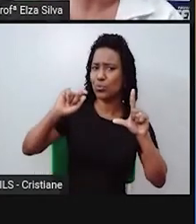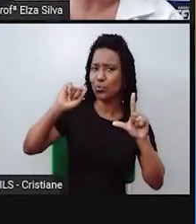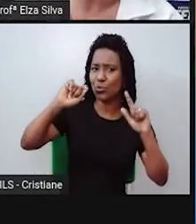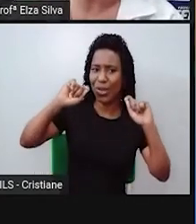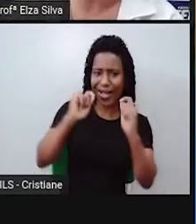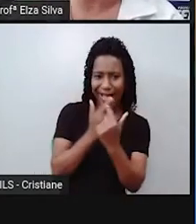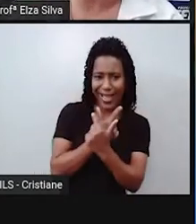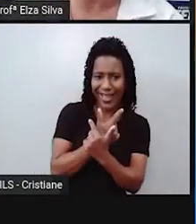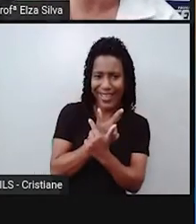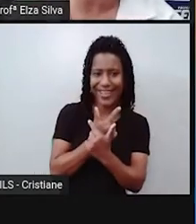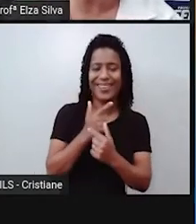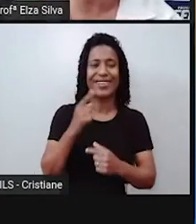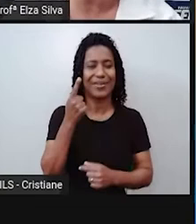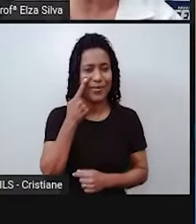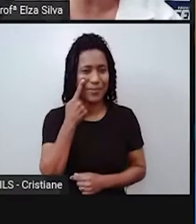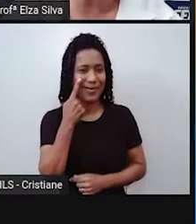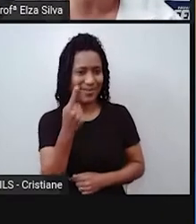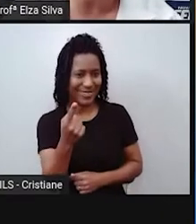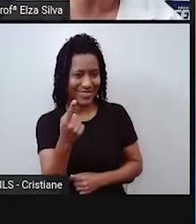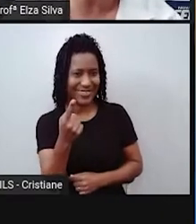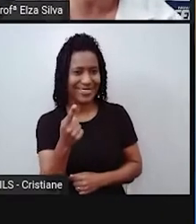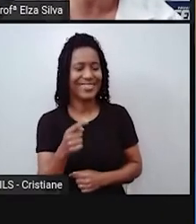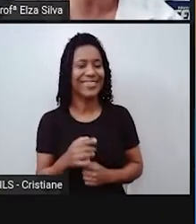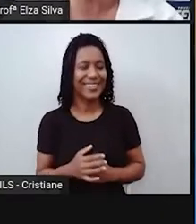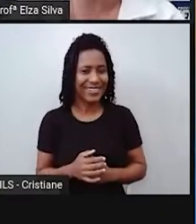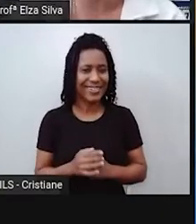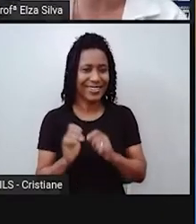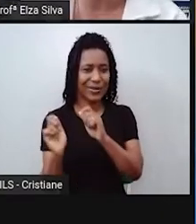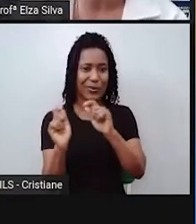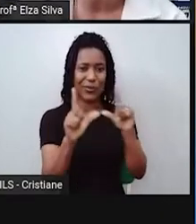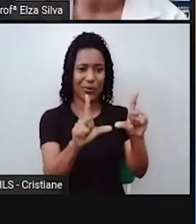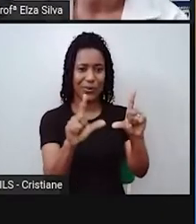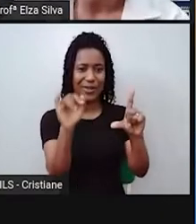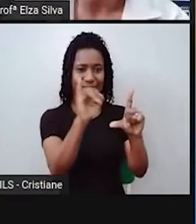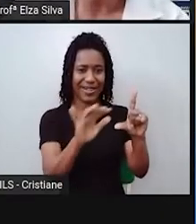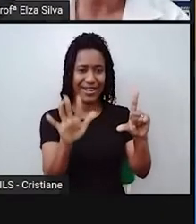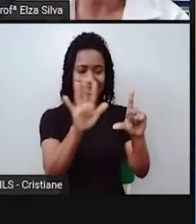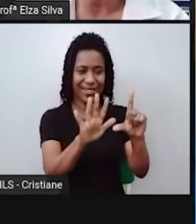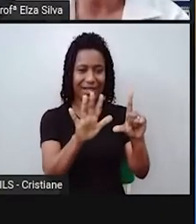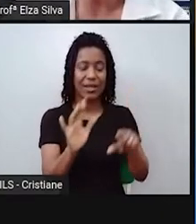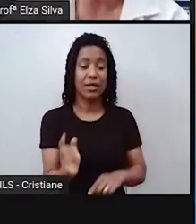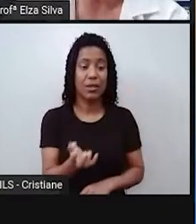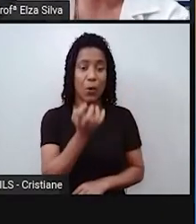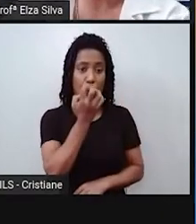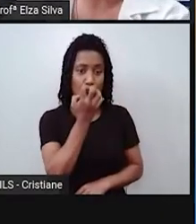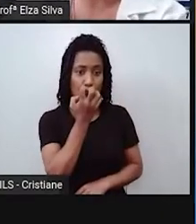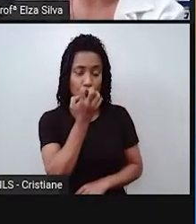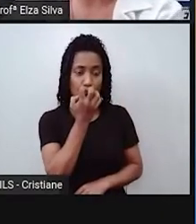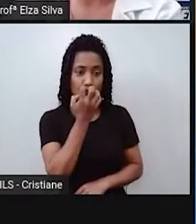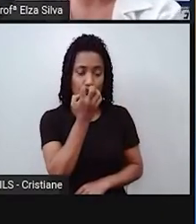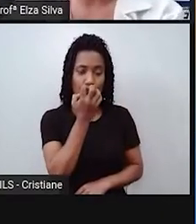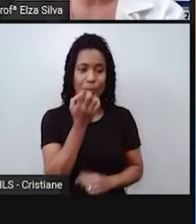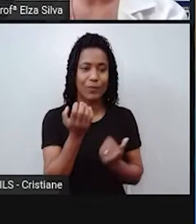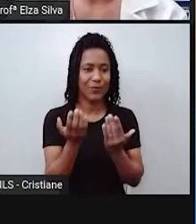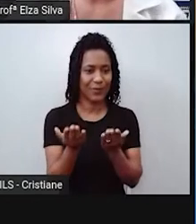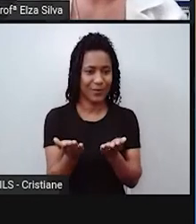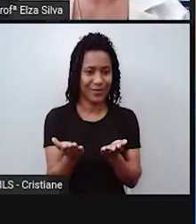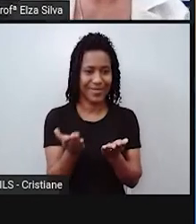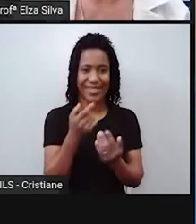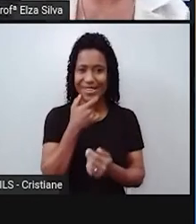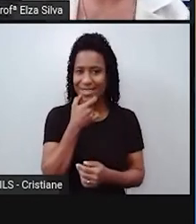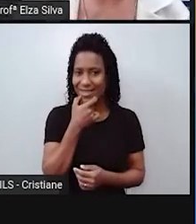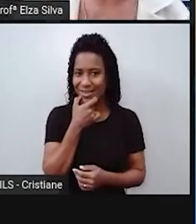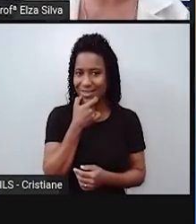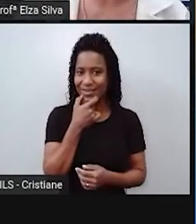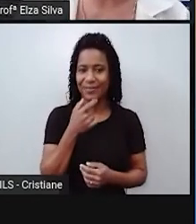nós temos aqui um dog, né? Que é o personagem desse meme. And it's another reason why. And